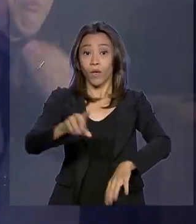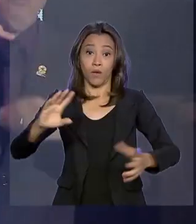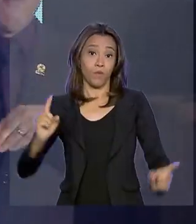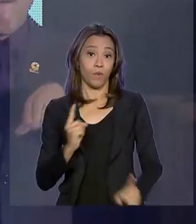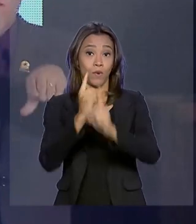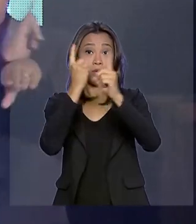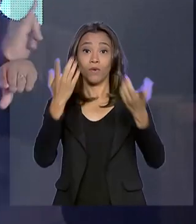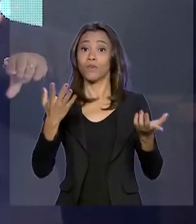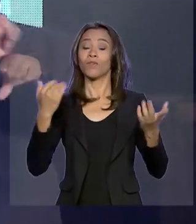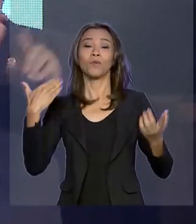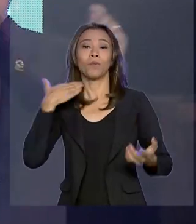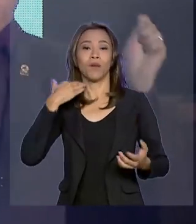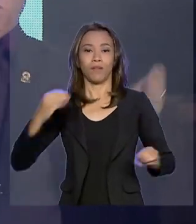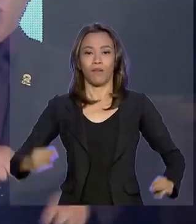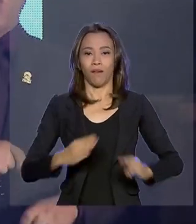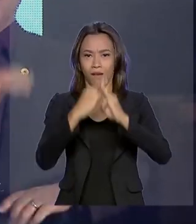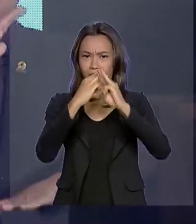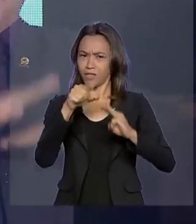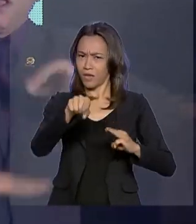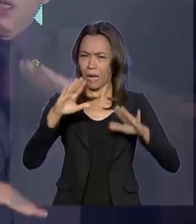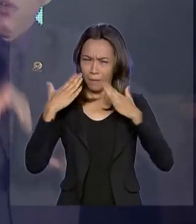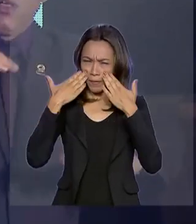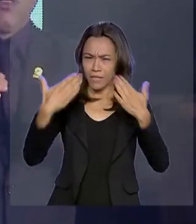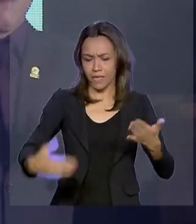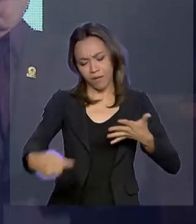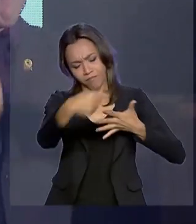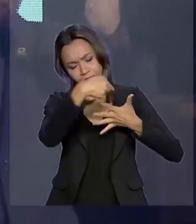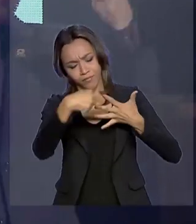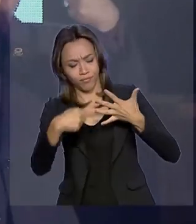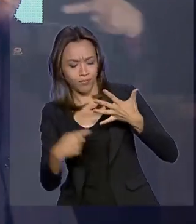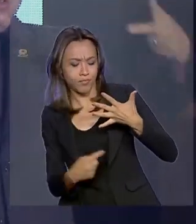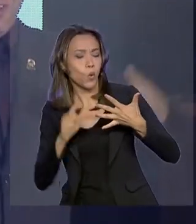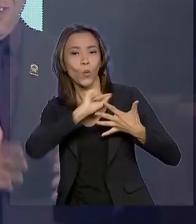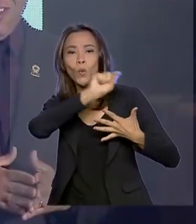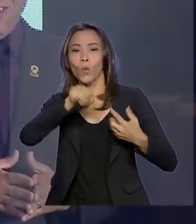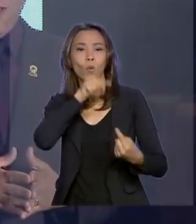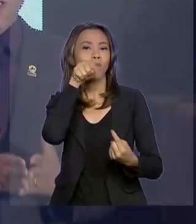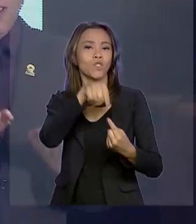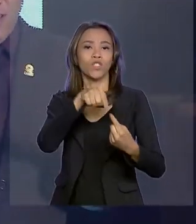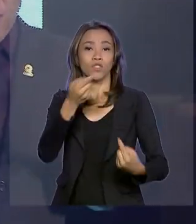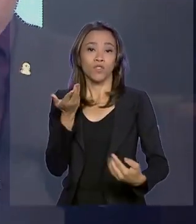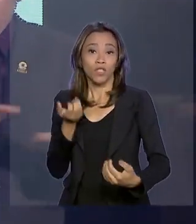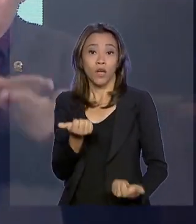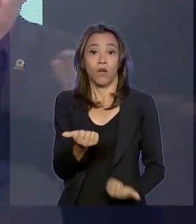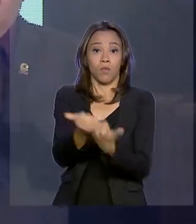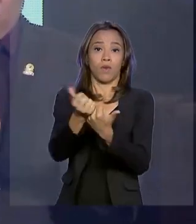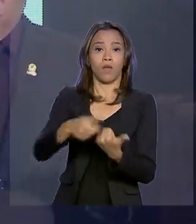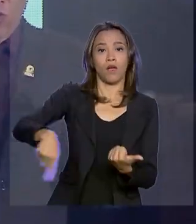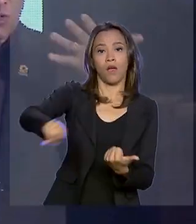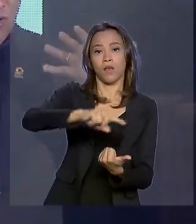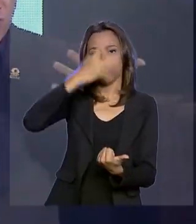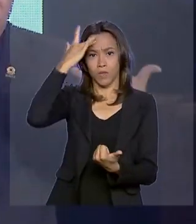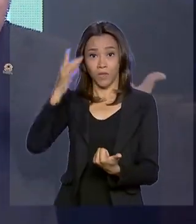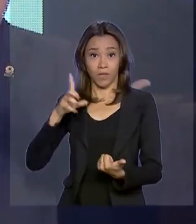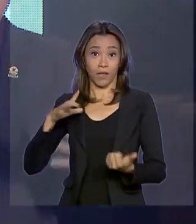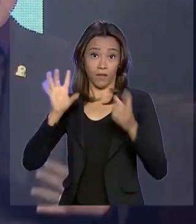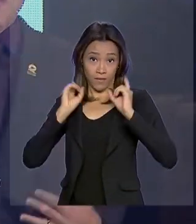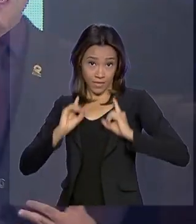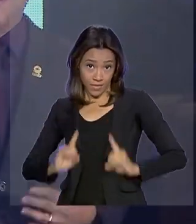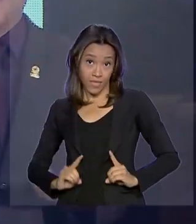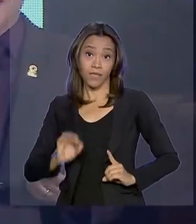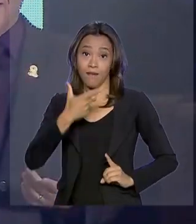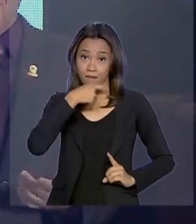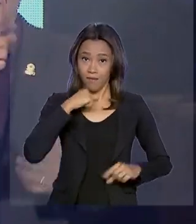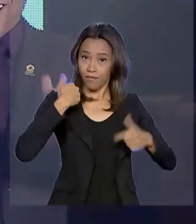Econômica Federal. O banco apresenta ações realizadas em benefício das pessoas com deficiência, incluindo clientes e